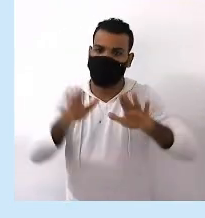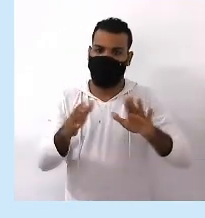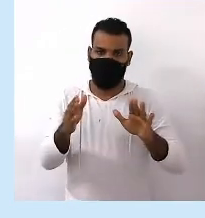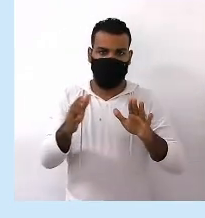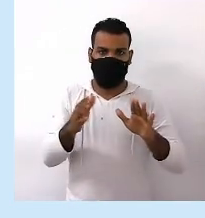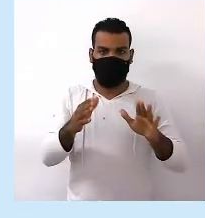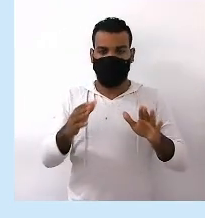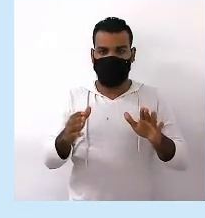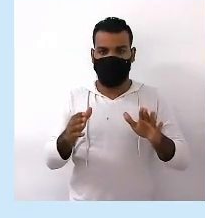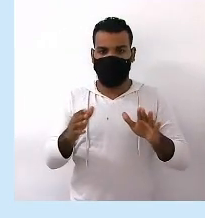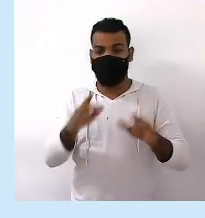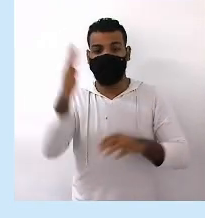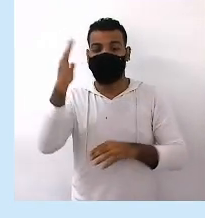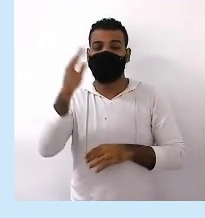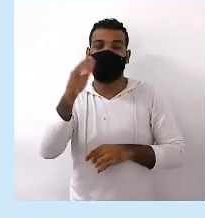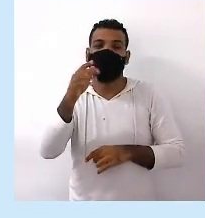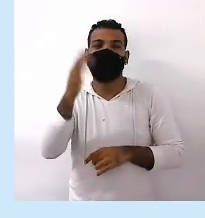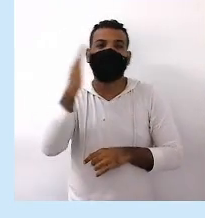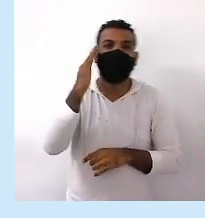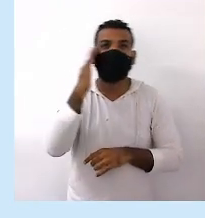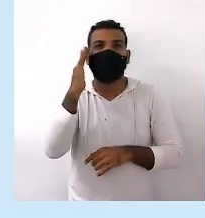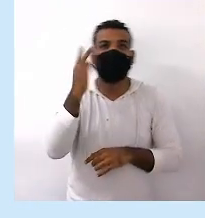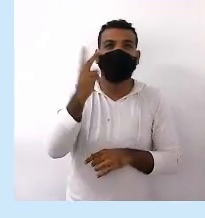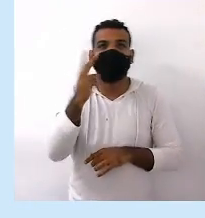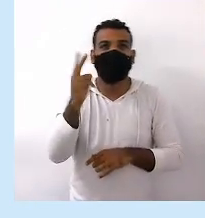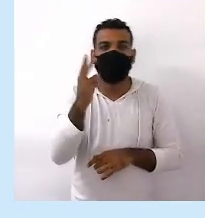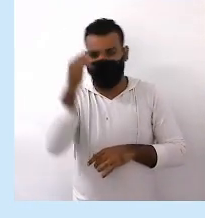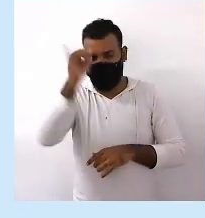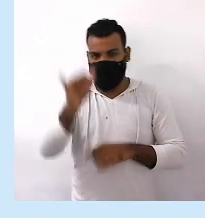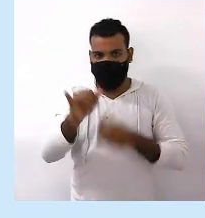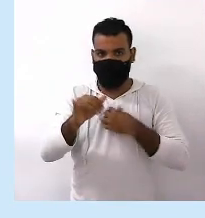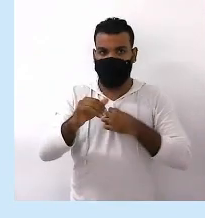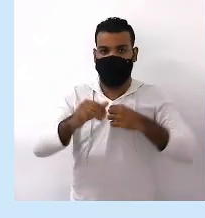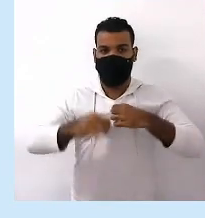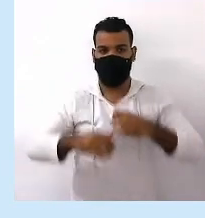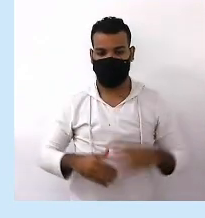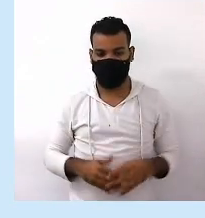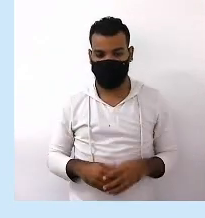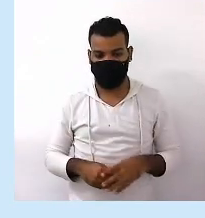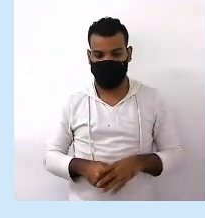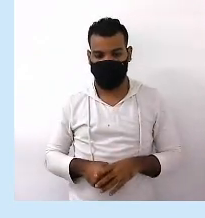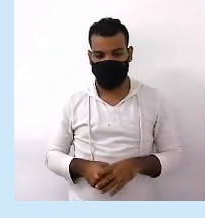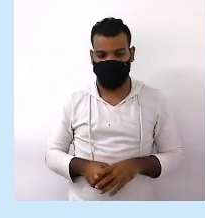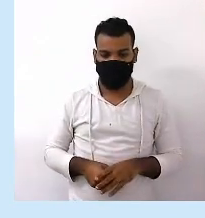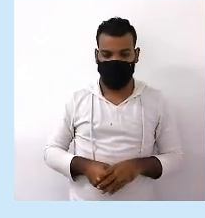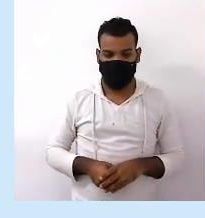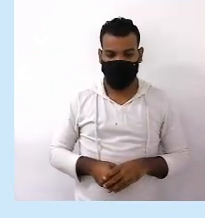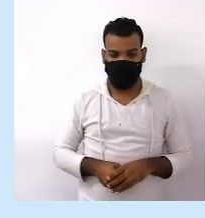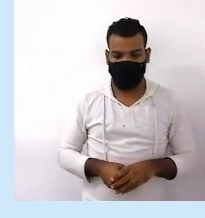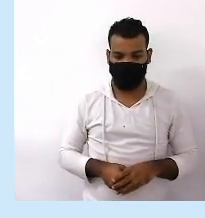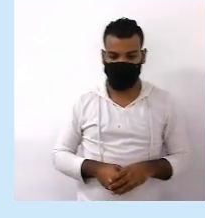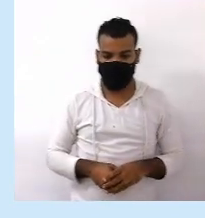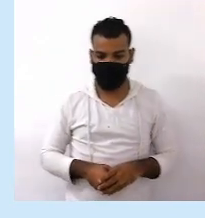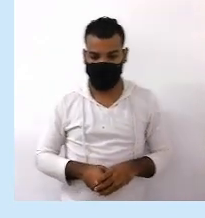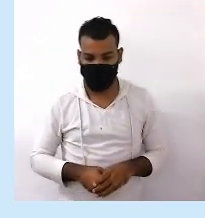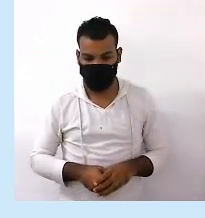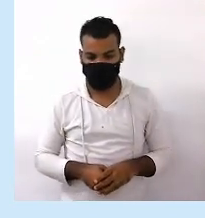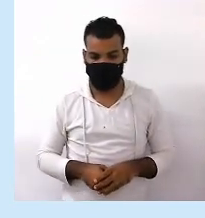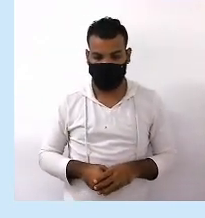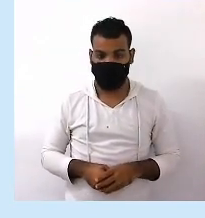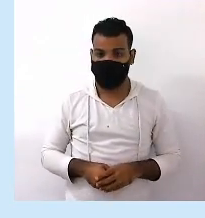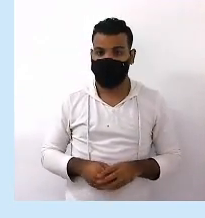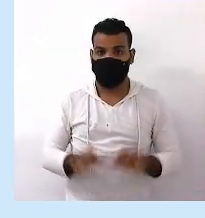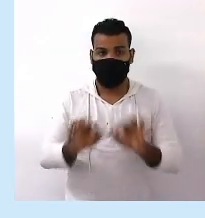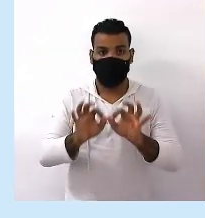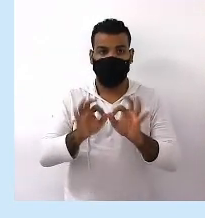Para duplo sentido Ou duplas interpretações Ok? Seguindo aqui A linguagem é simples E